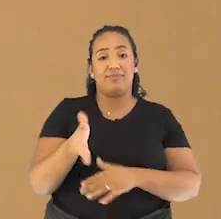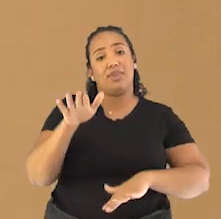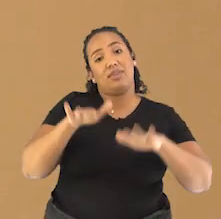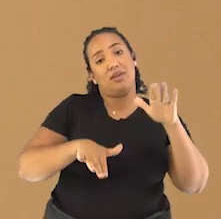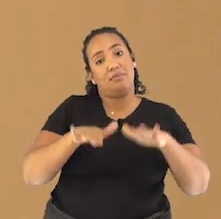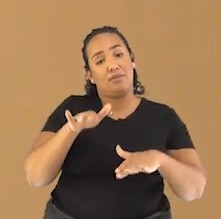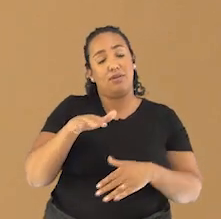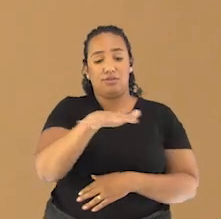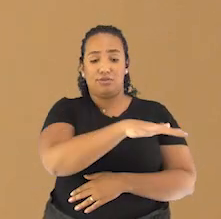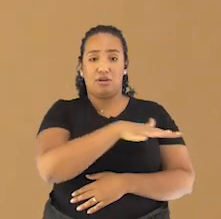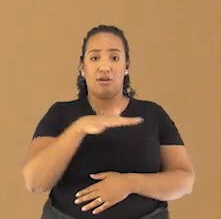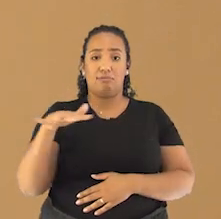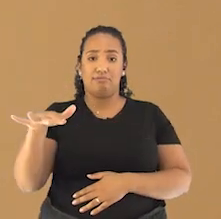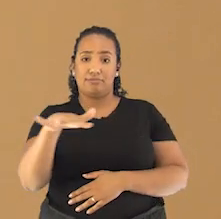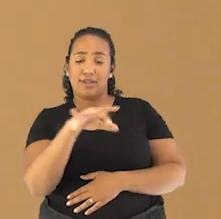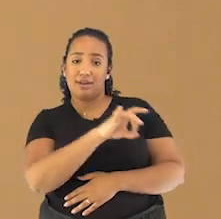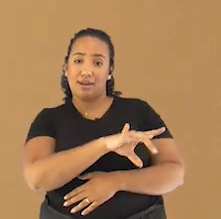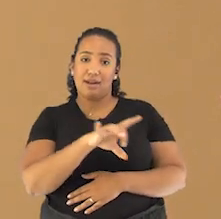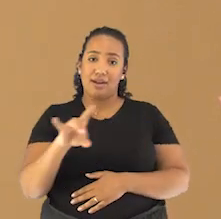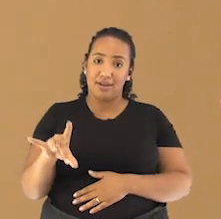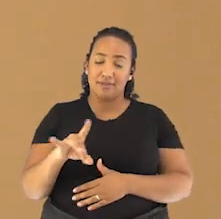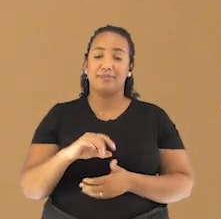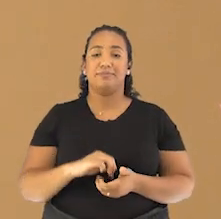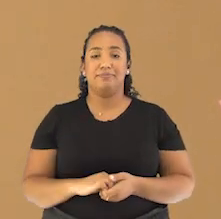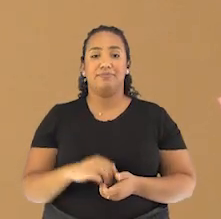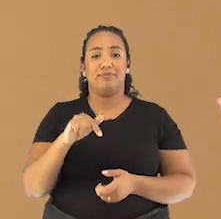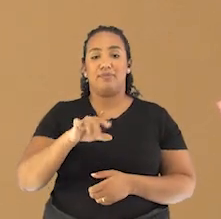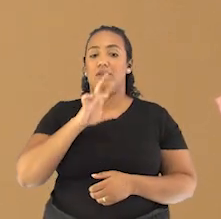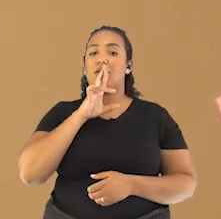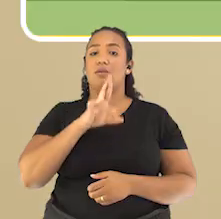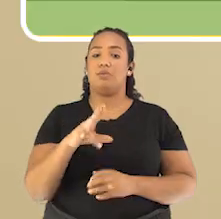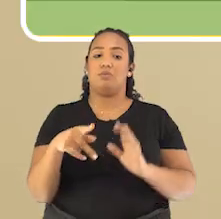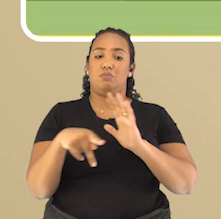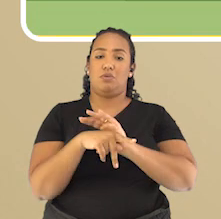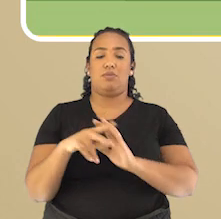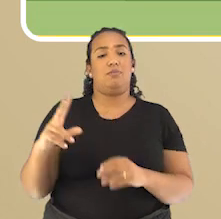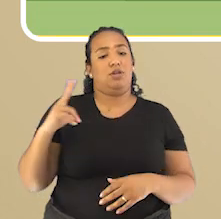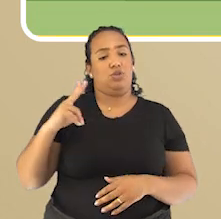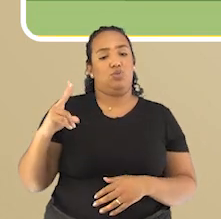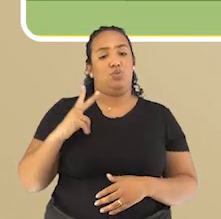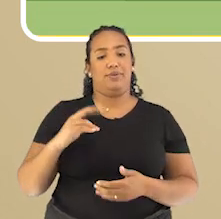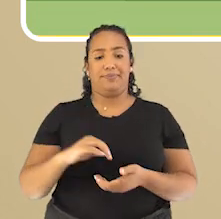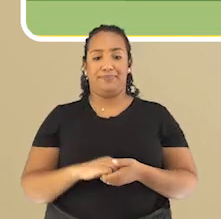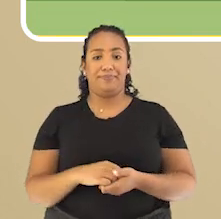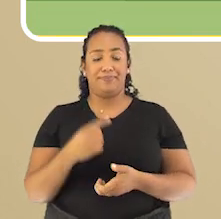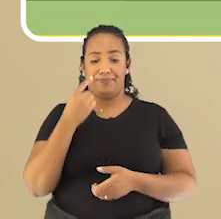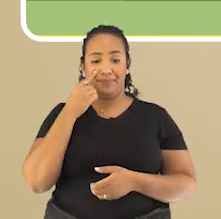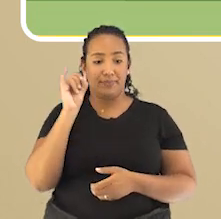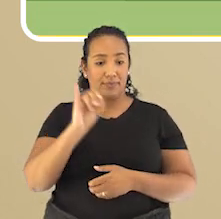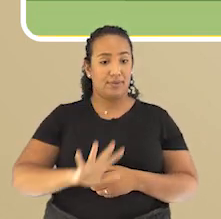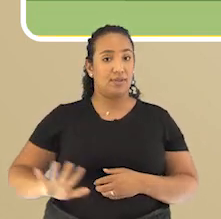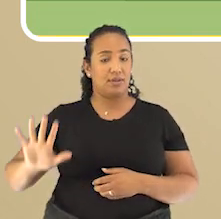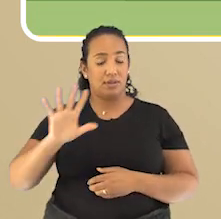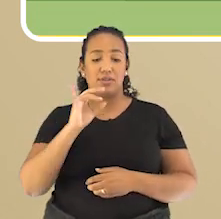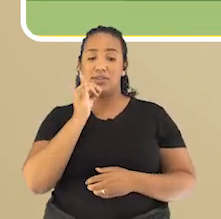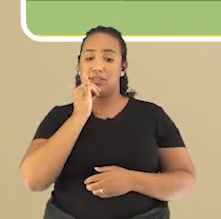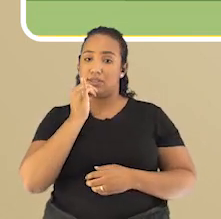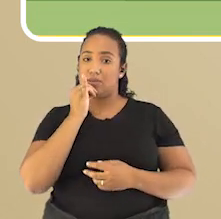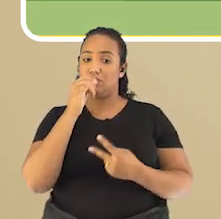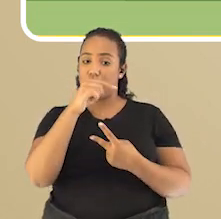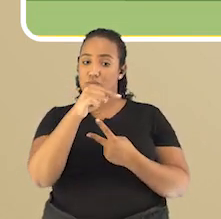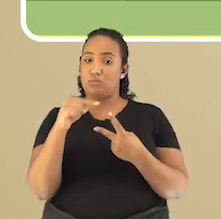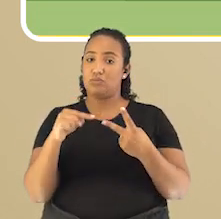de região para região. E aí essa vai ser uma resposta pessoal. Temos dois exemplos aqui na imagem que mostram